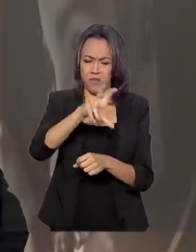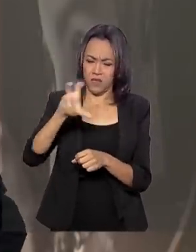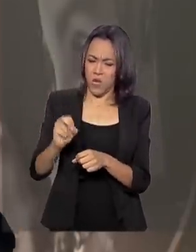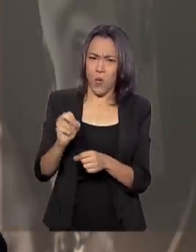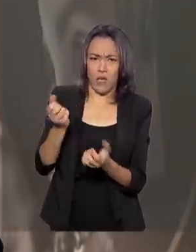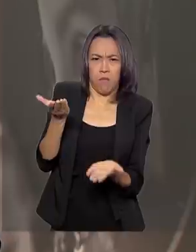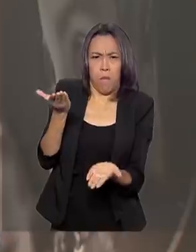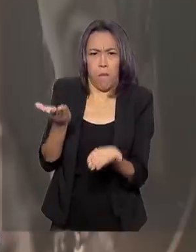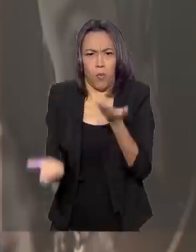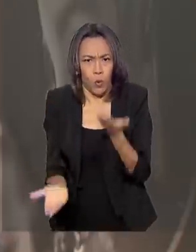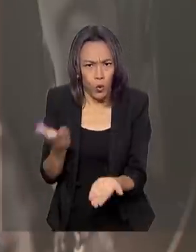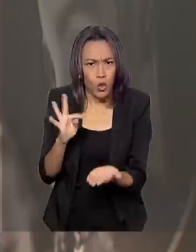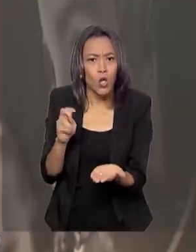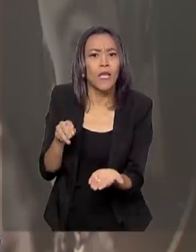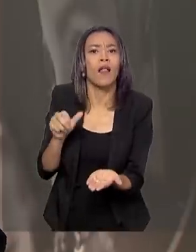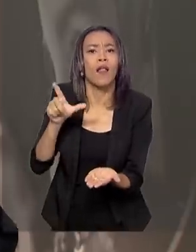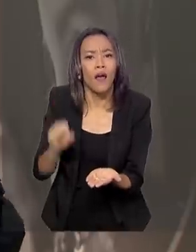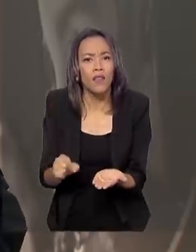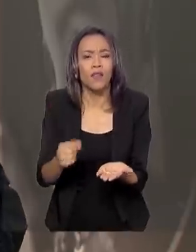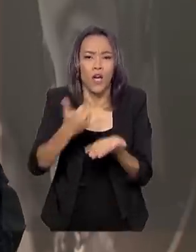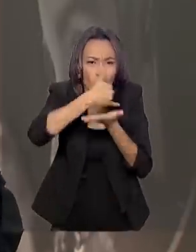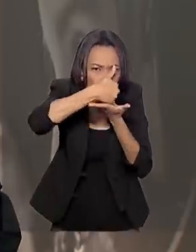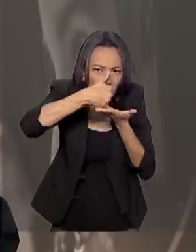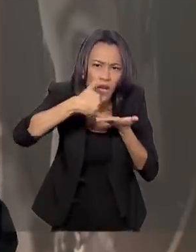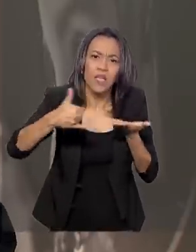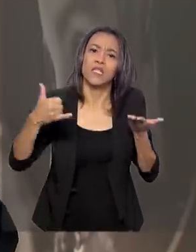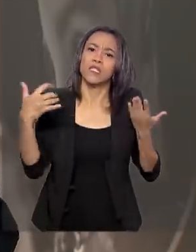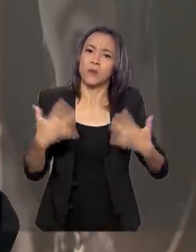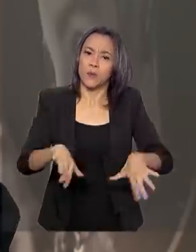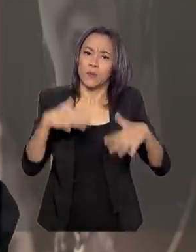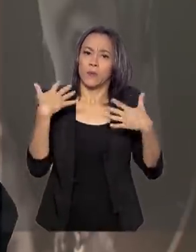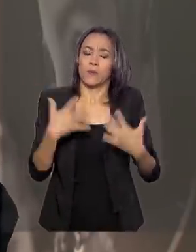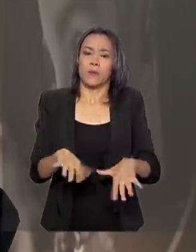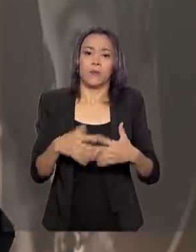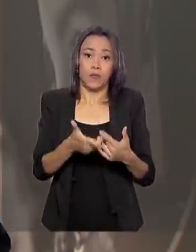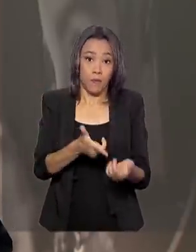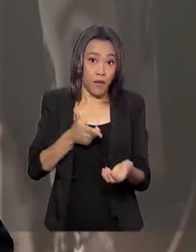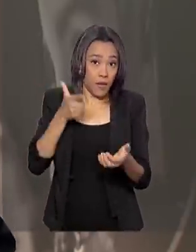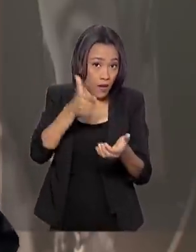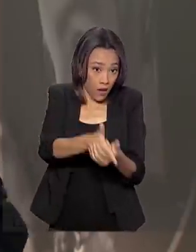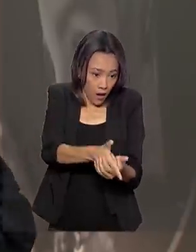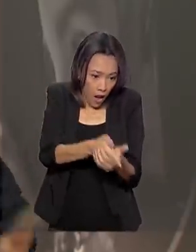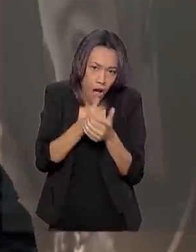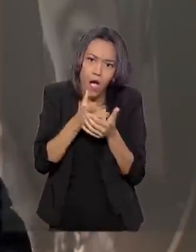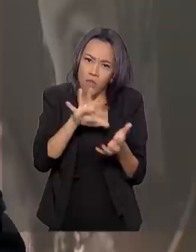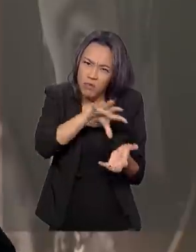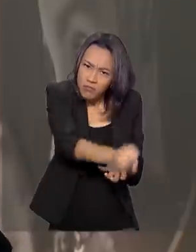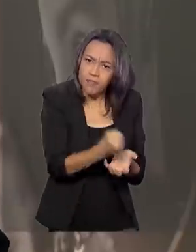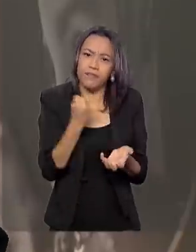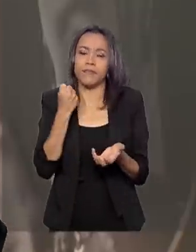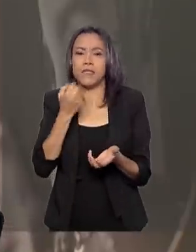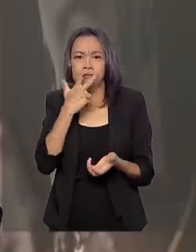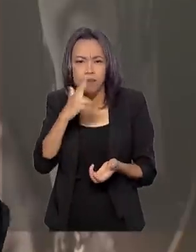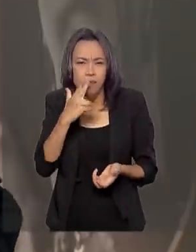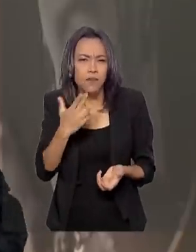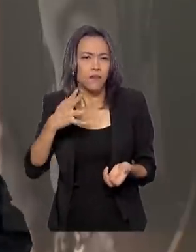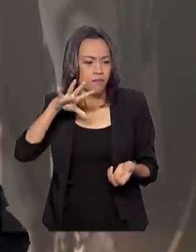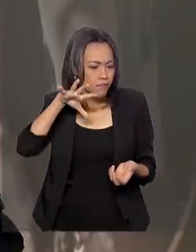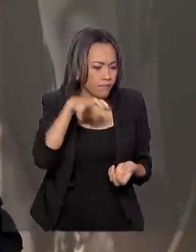24 toneladas de cocaína, recordes de apreensão de armas, cigarro, que está